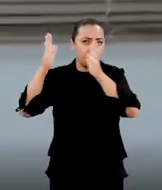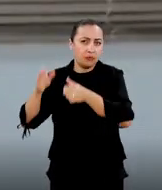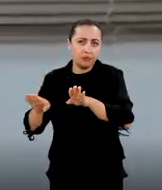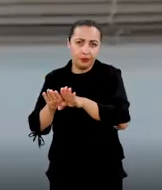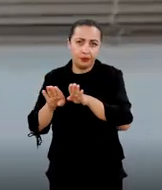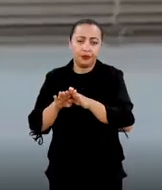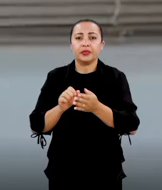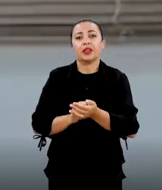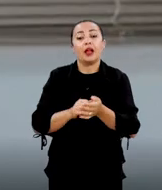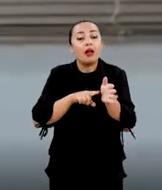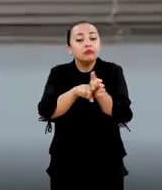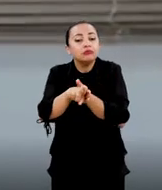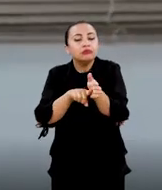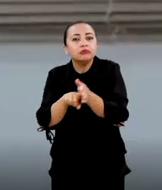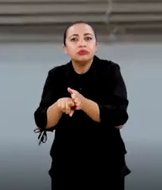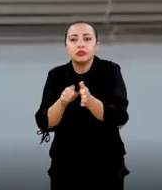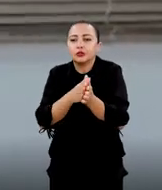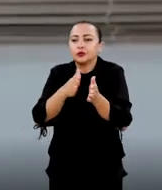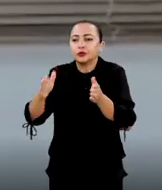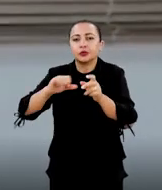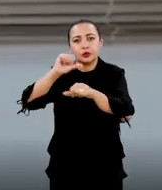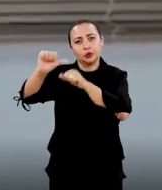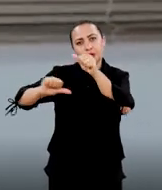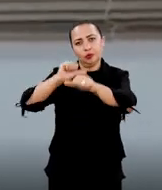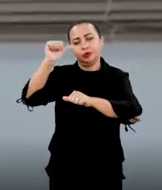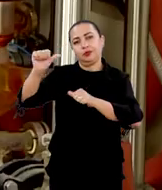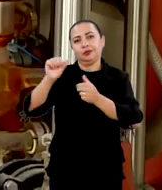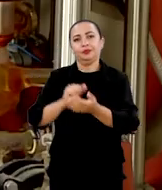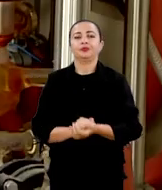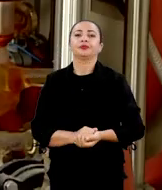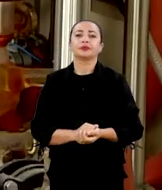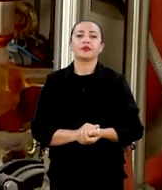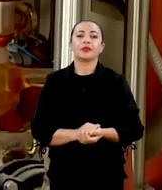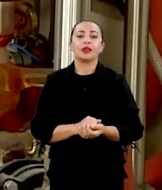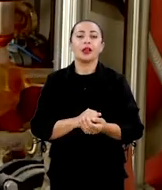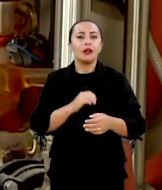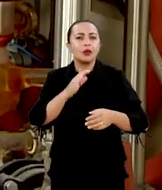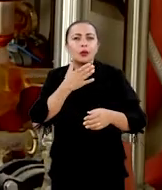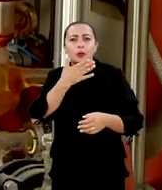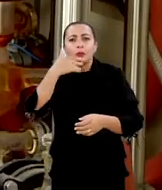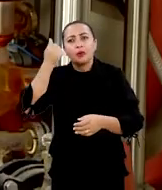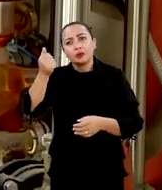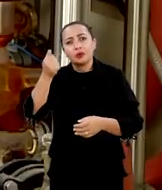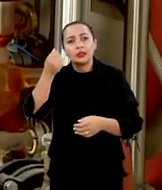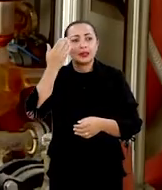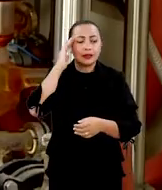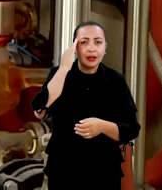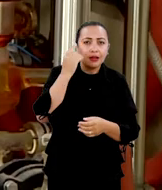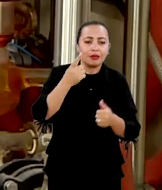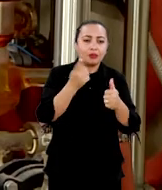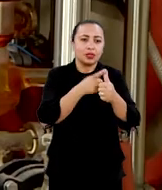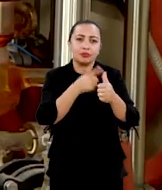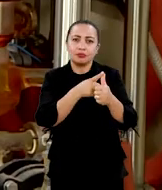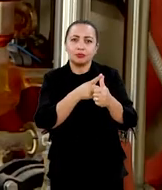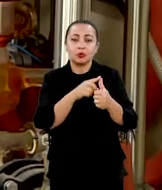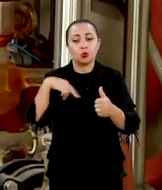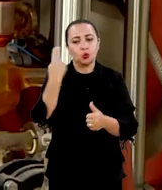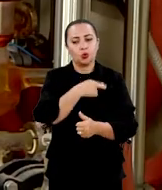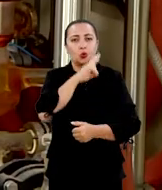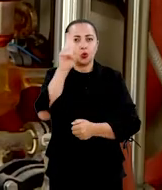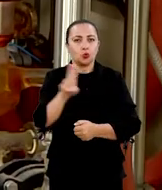né? E aí, a pesquisa foi se desenvolvendo. As principais vantagens, eu considero, primeiro, nós